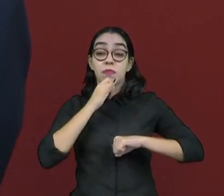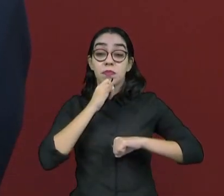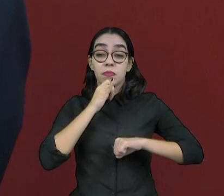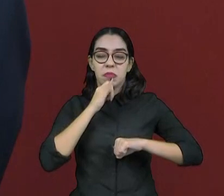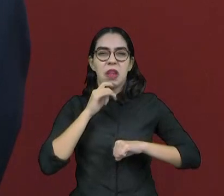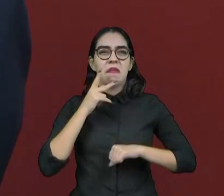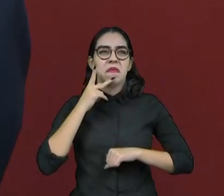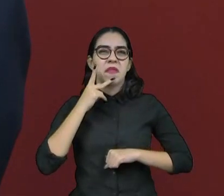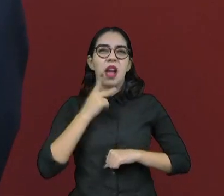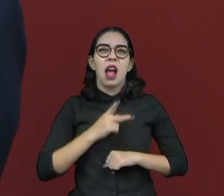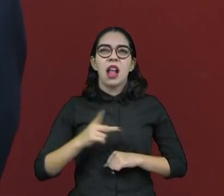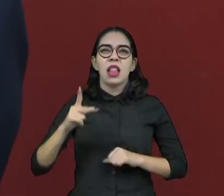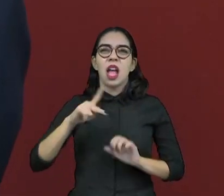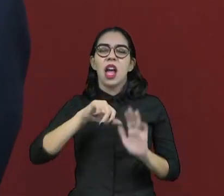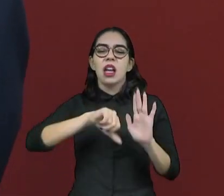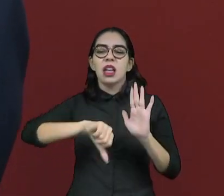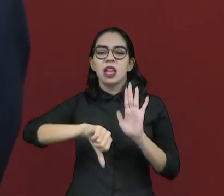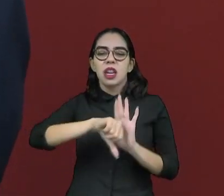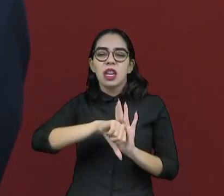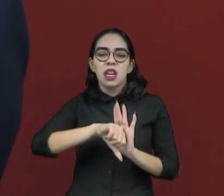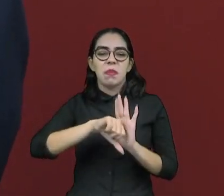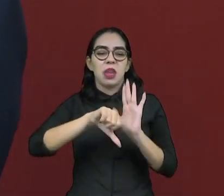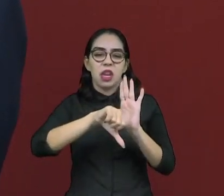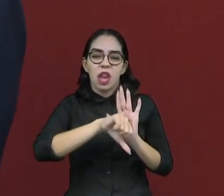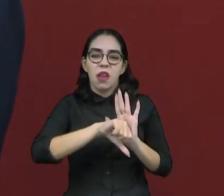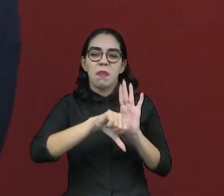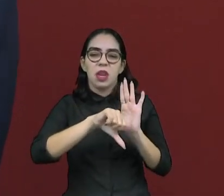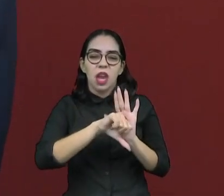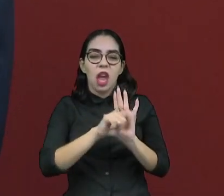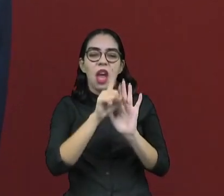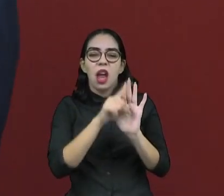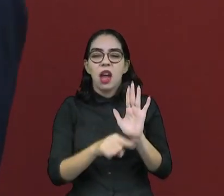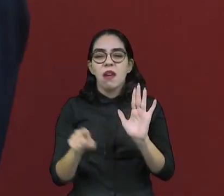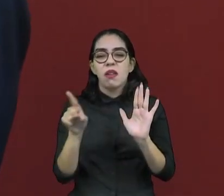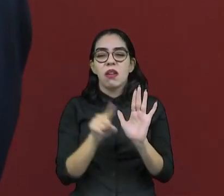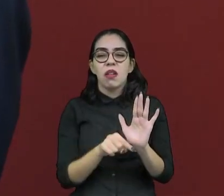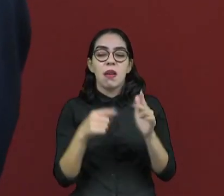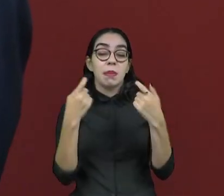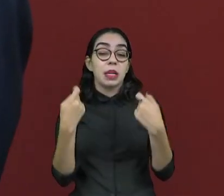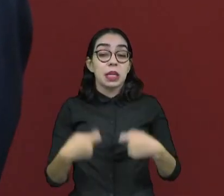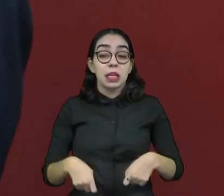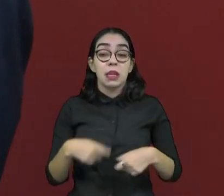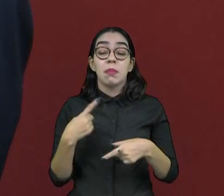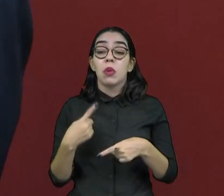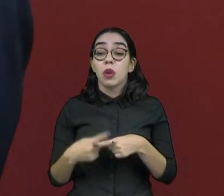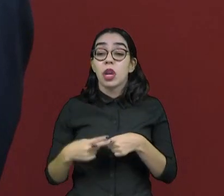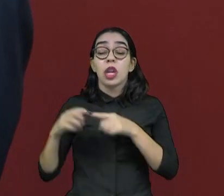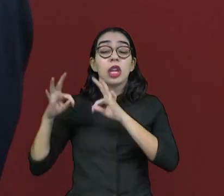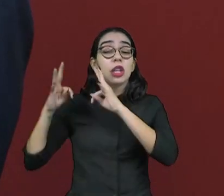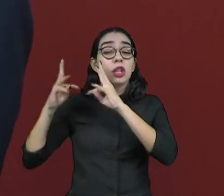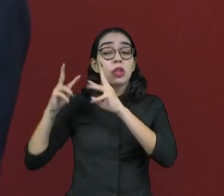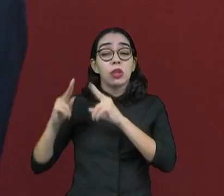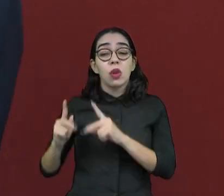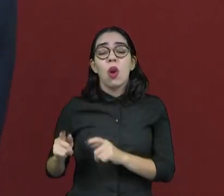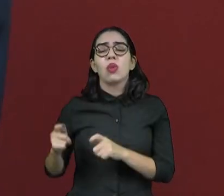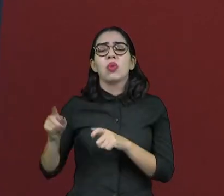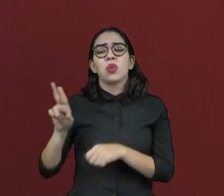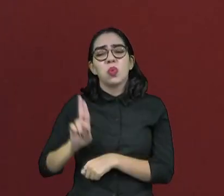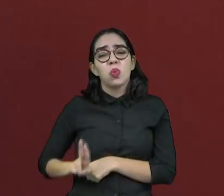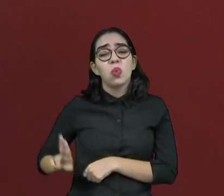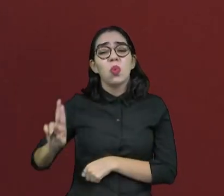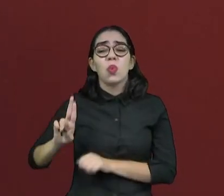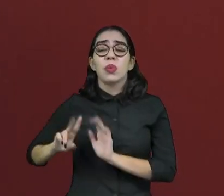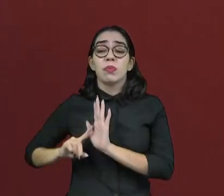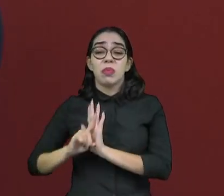pesquisas é, acima de tudo, o interesse político. Por quê? Os candidatos, todos eles trabalham com pesquisa. Todos, absolutamente todos. Não tem nenhuma